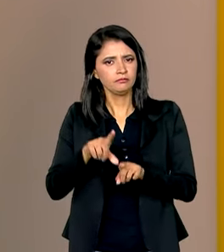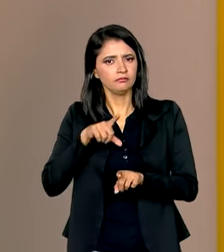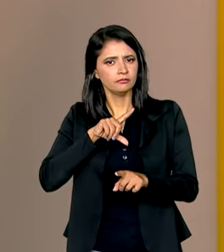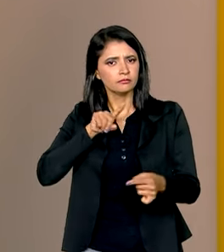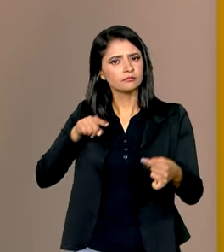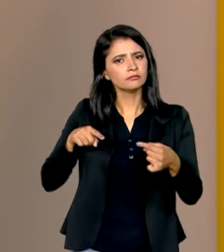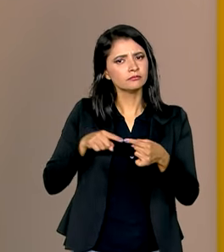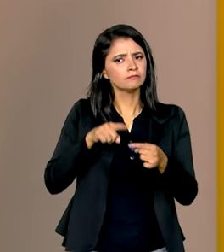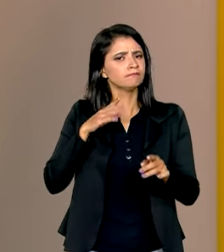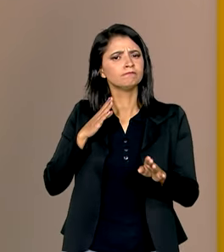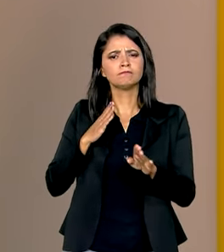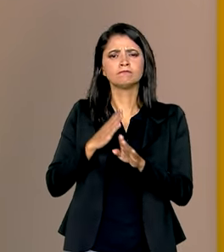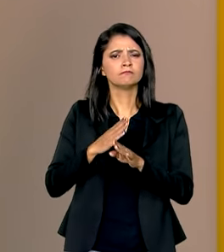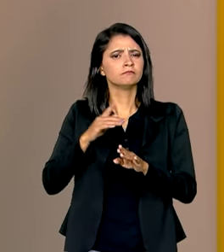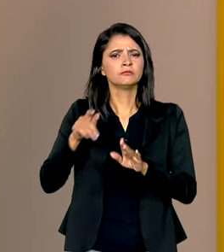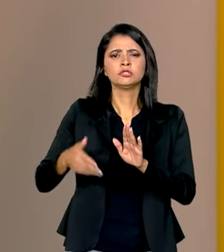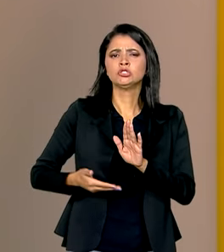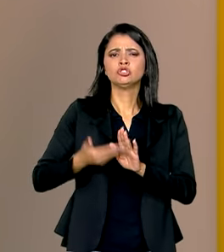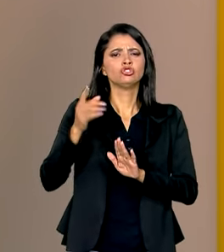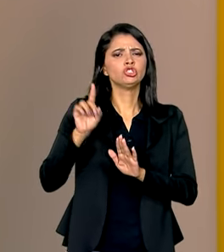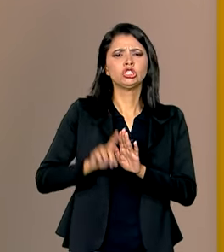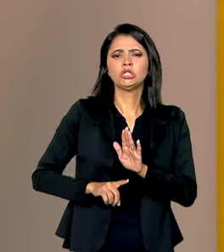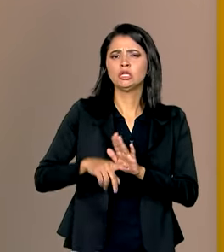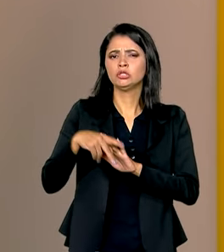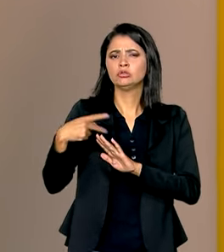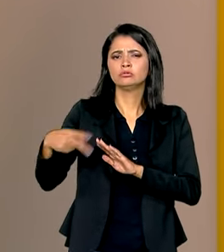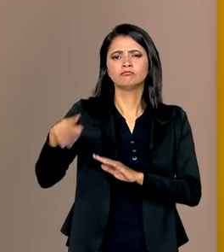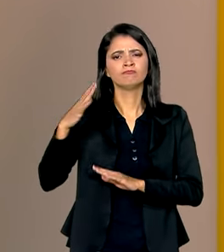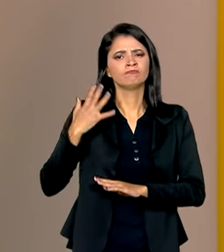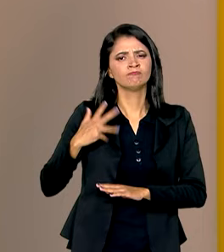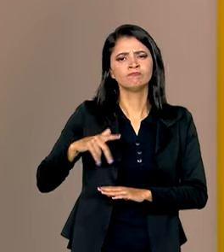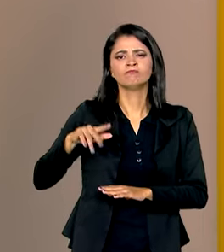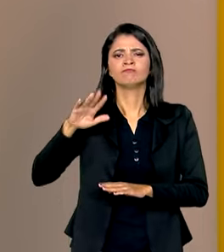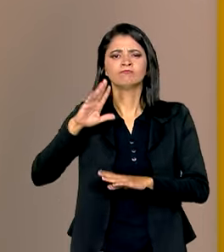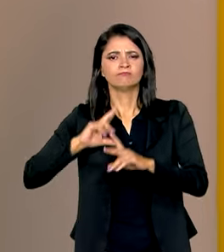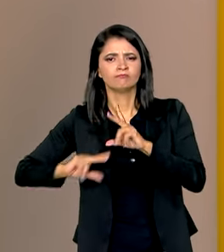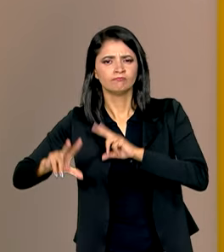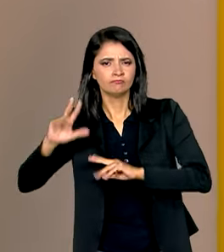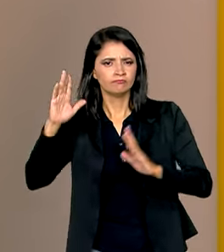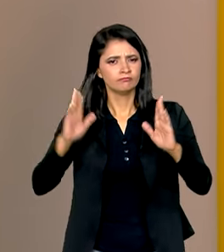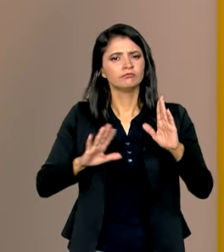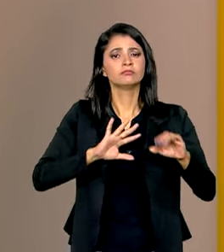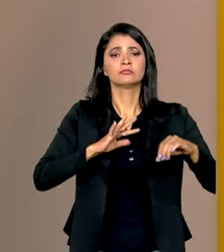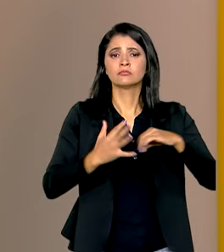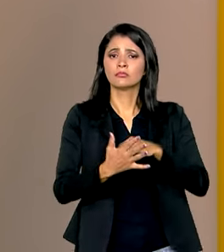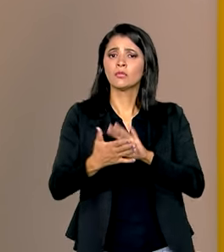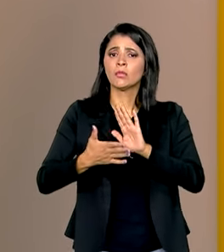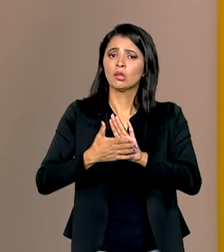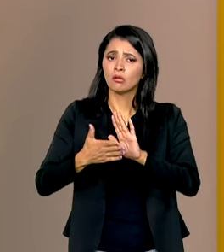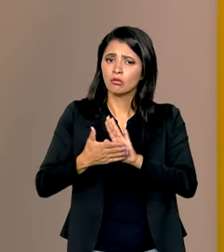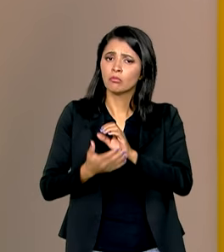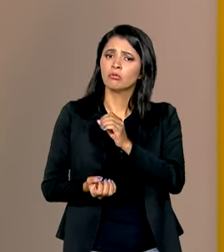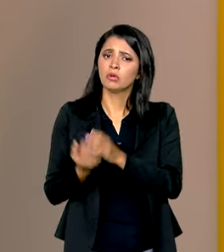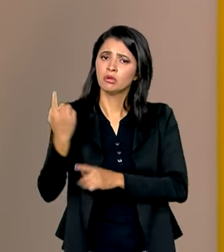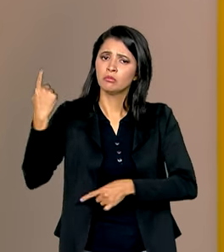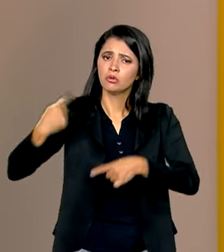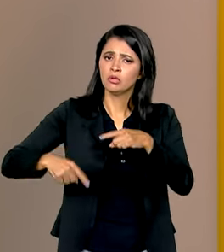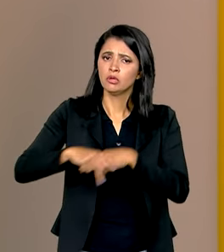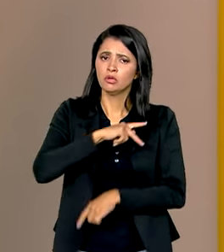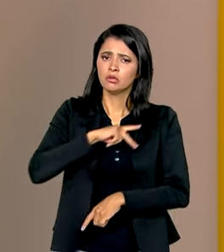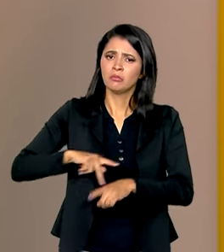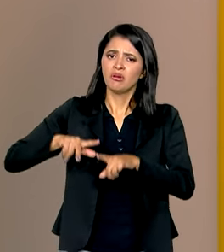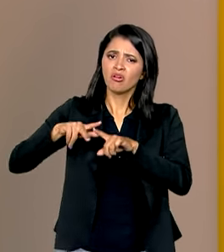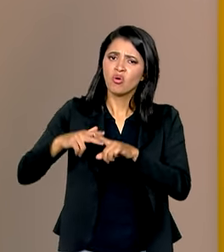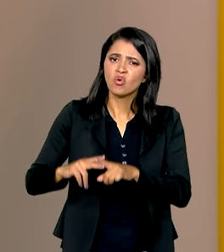intenção de identificar violações de direitos de crianças e adolescentes durante a pandemia e propor políticas públicas que possam